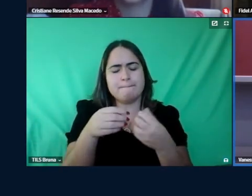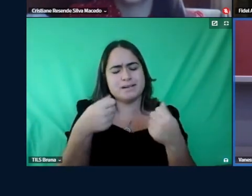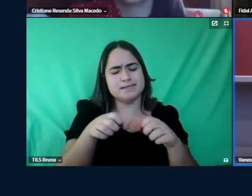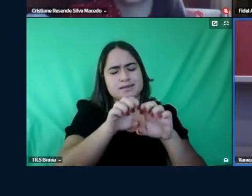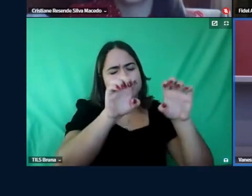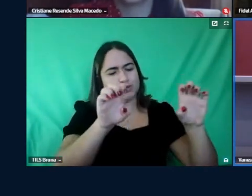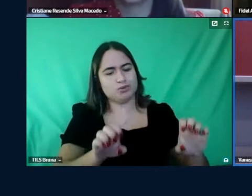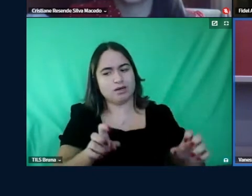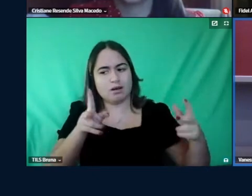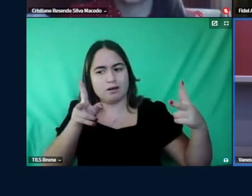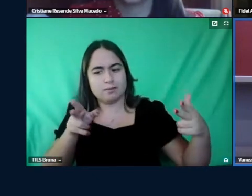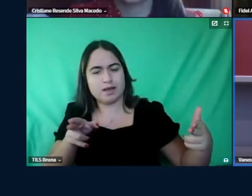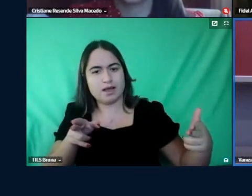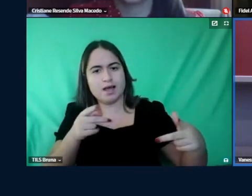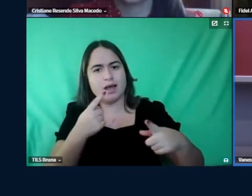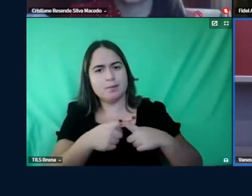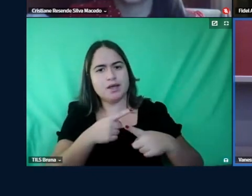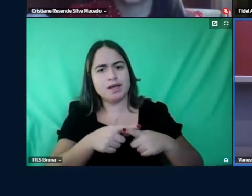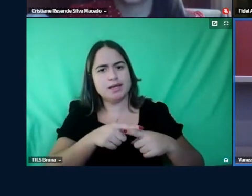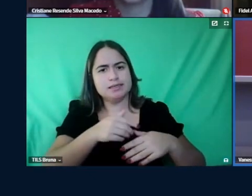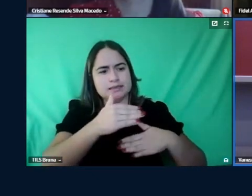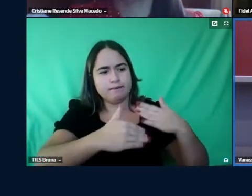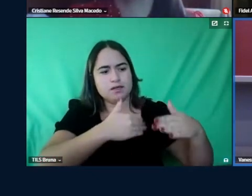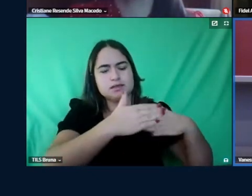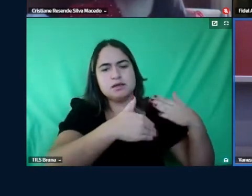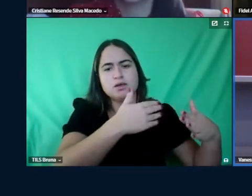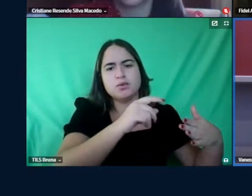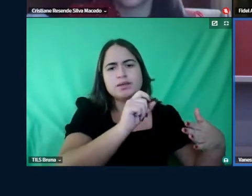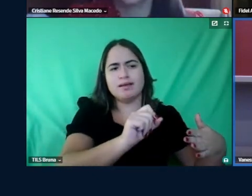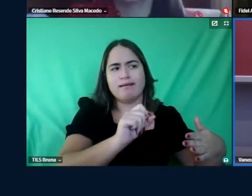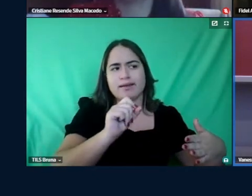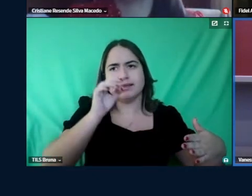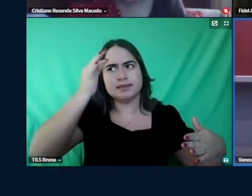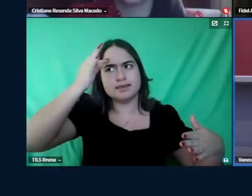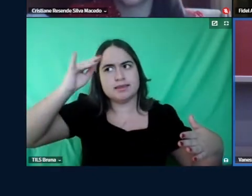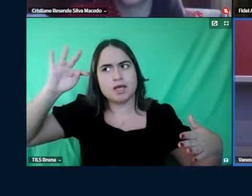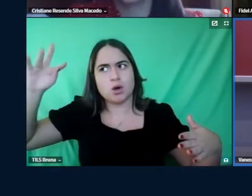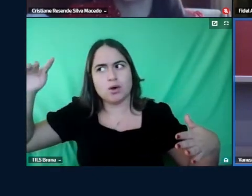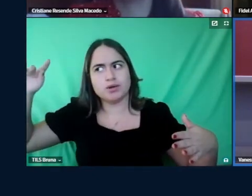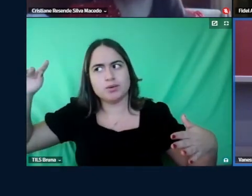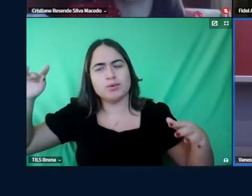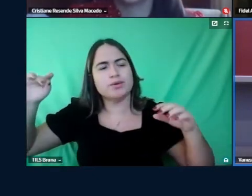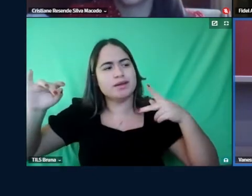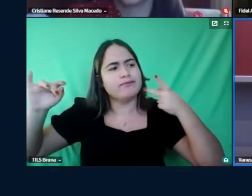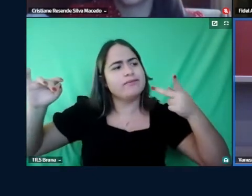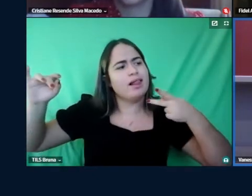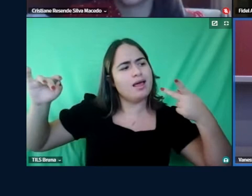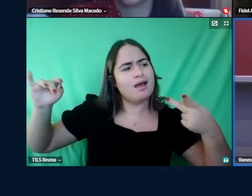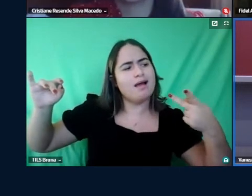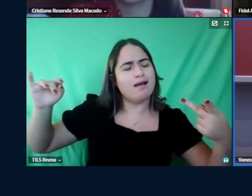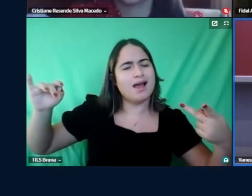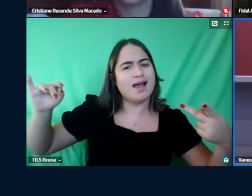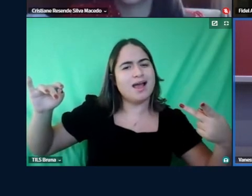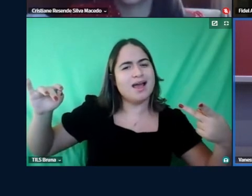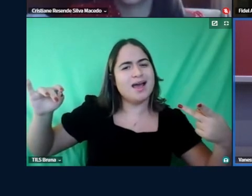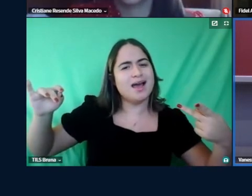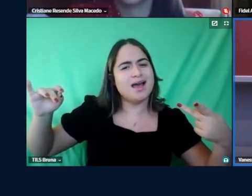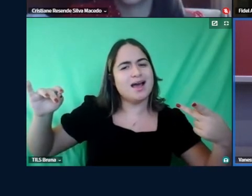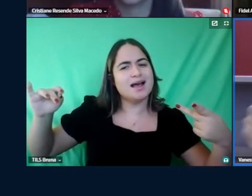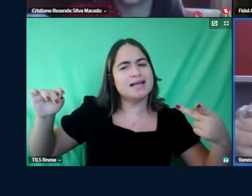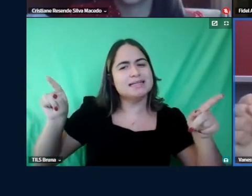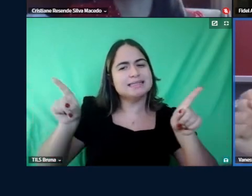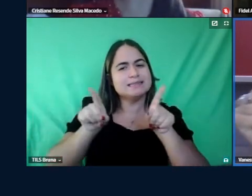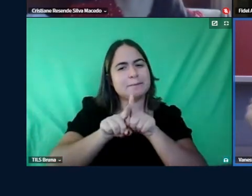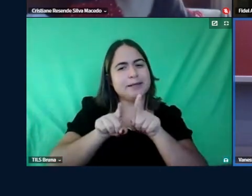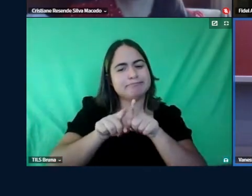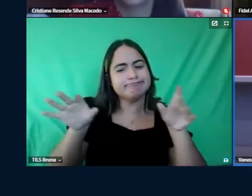transposição né Cris entre o que é o teórico entre o que é o dizer essa esfera do dizer e o mão na